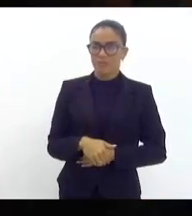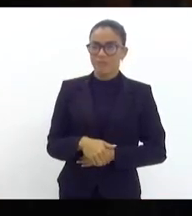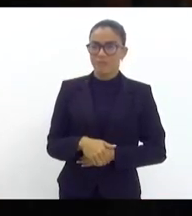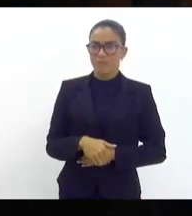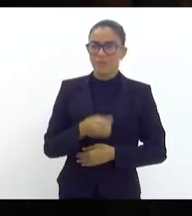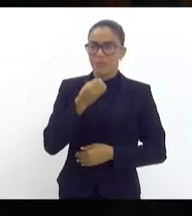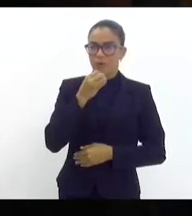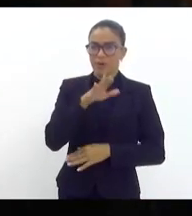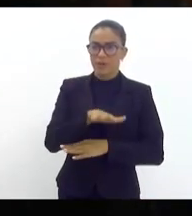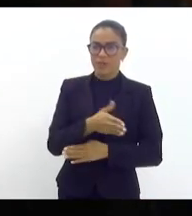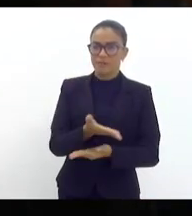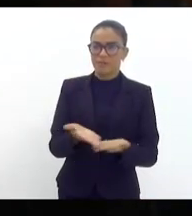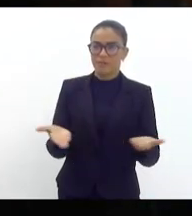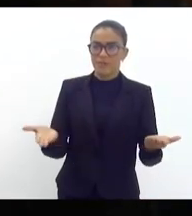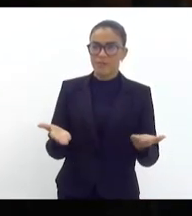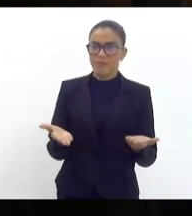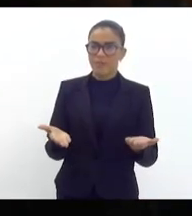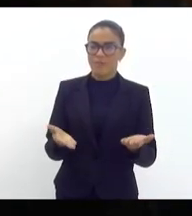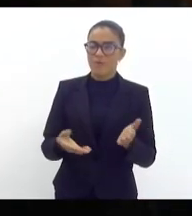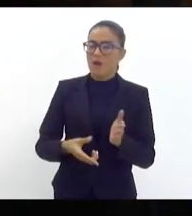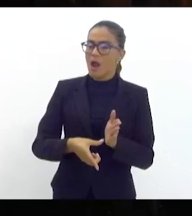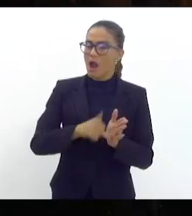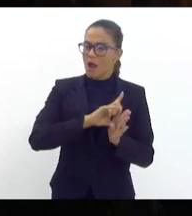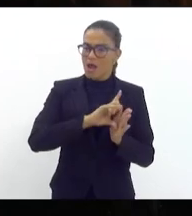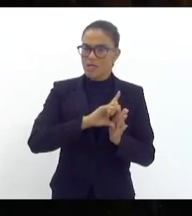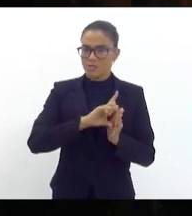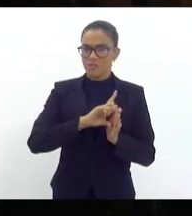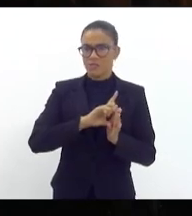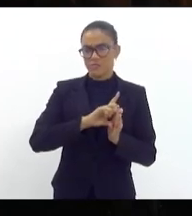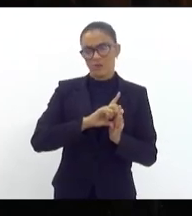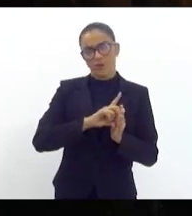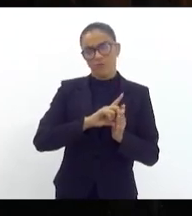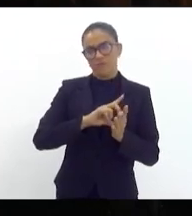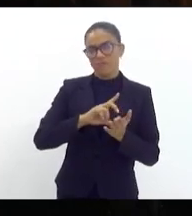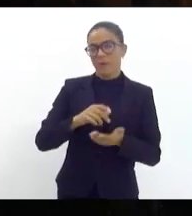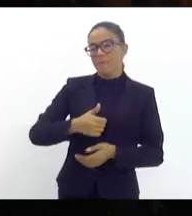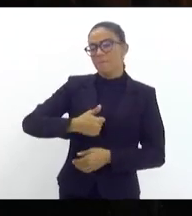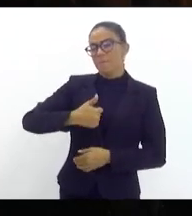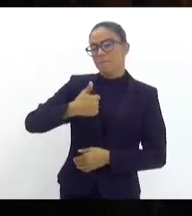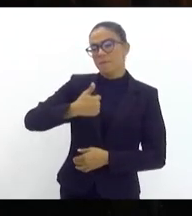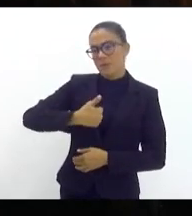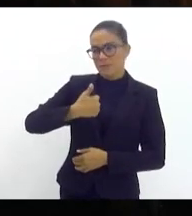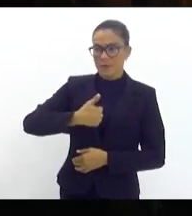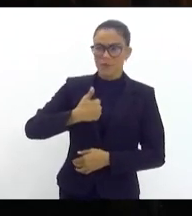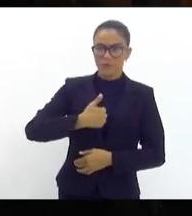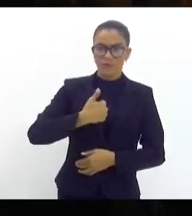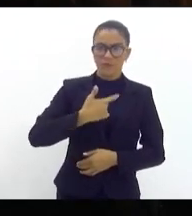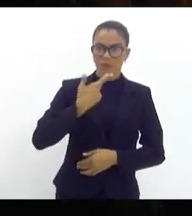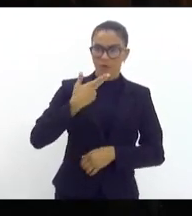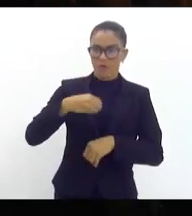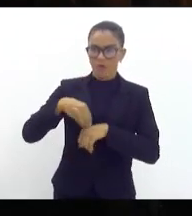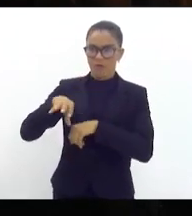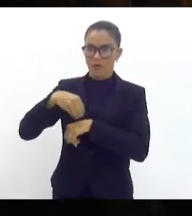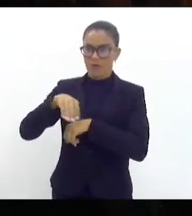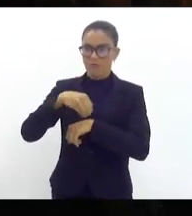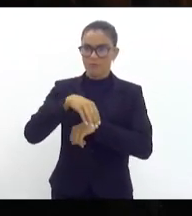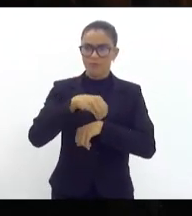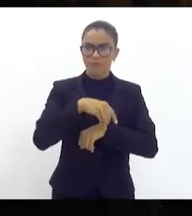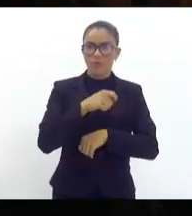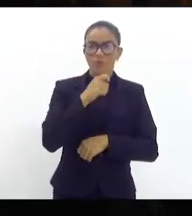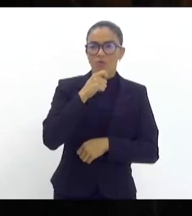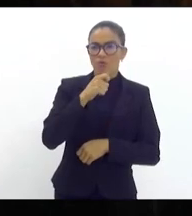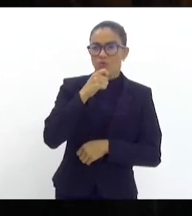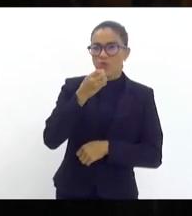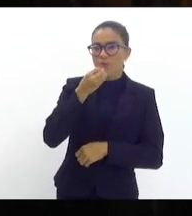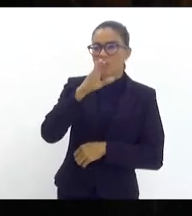Boa tarde para todos. Antes de tudo, primeiro, gostaria de falar algo de fácil entendimento. Não existe